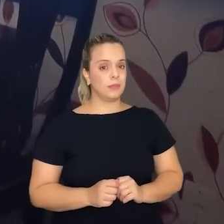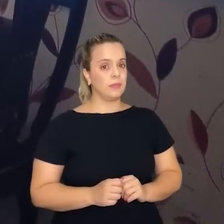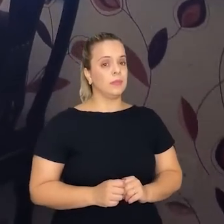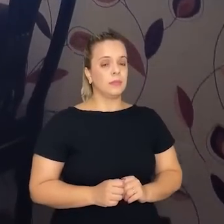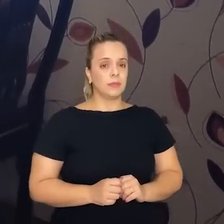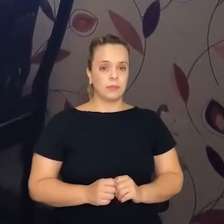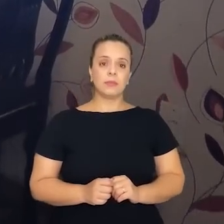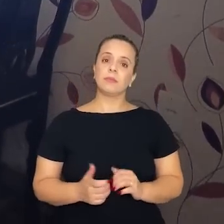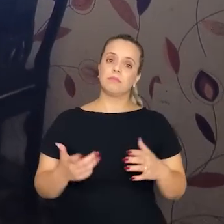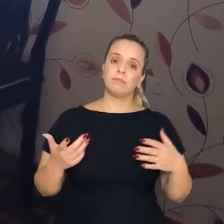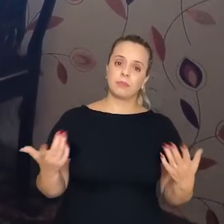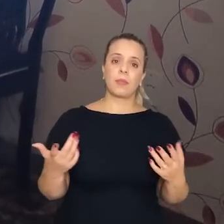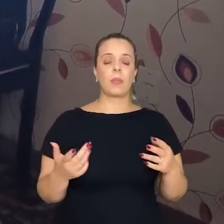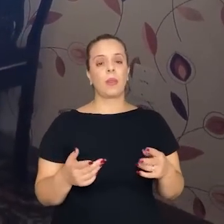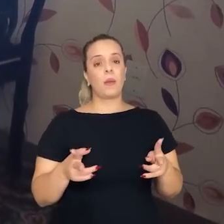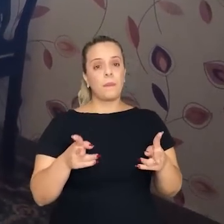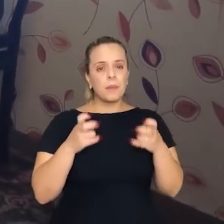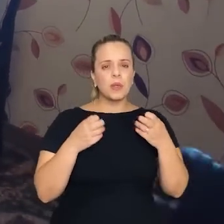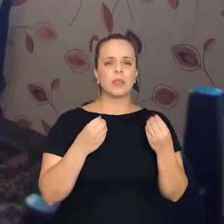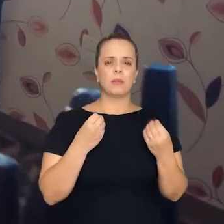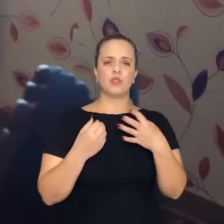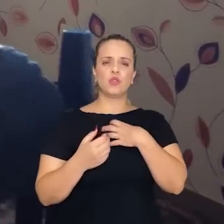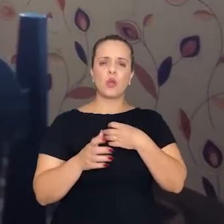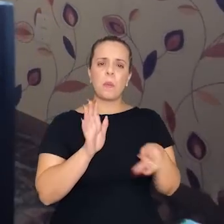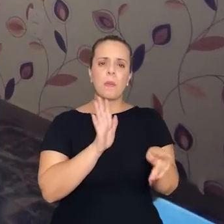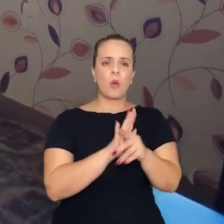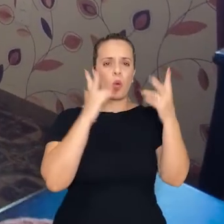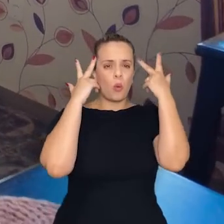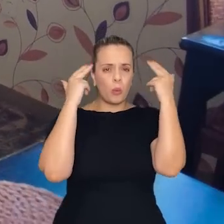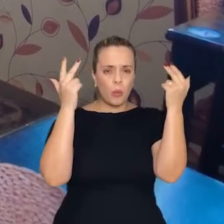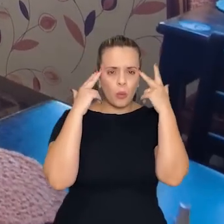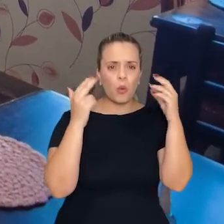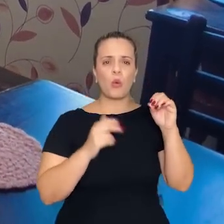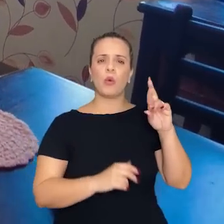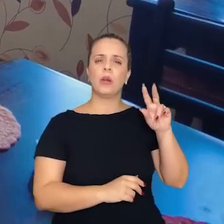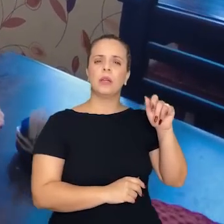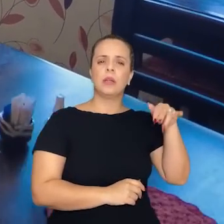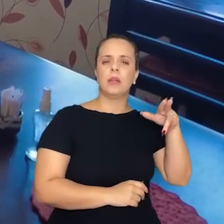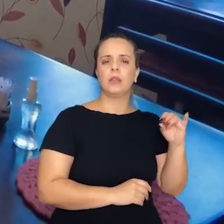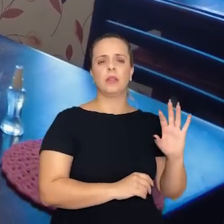Então, vejo esse aspecto orgânico da cidade.